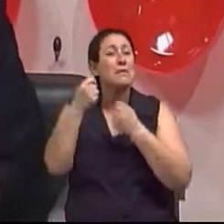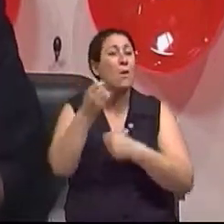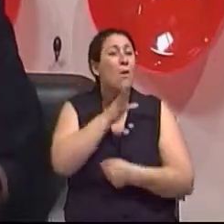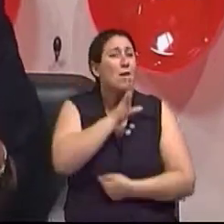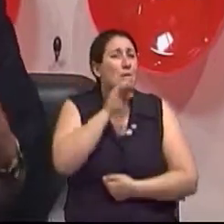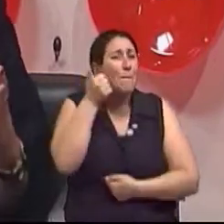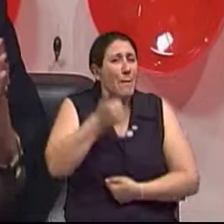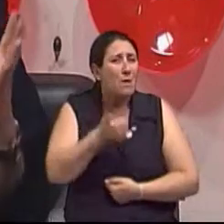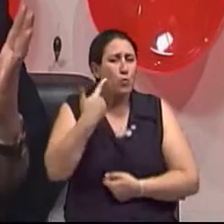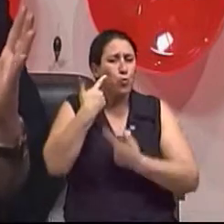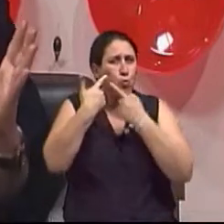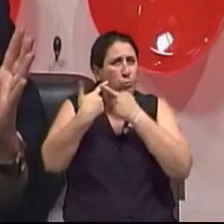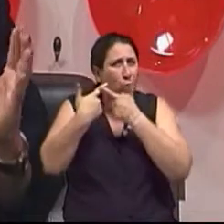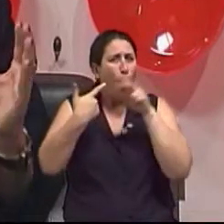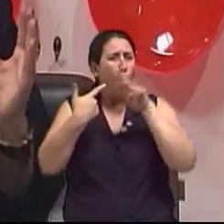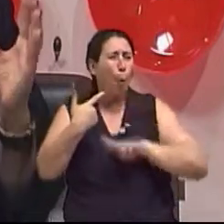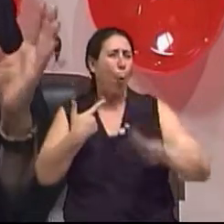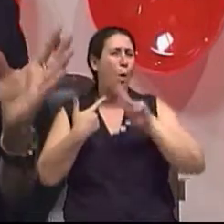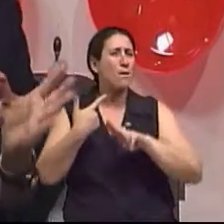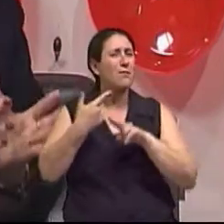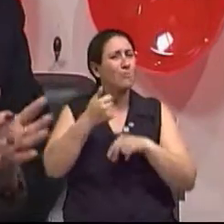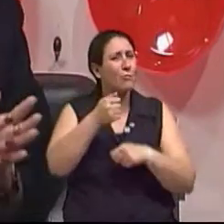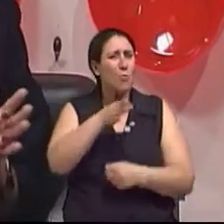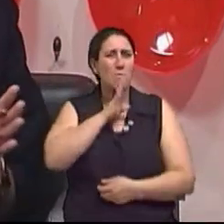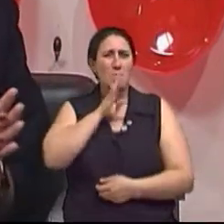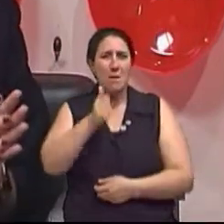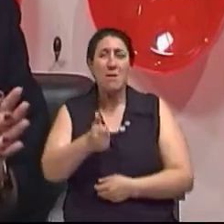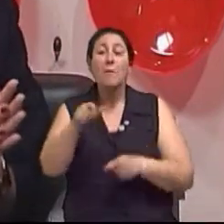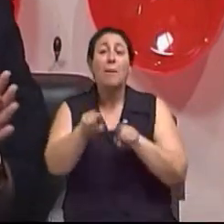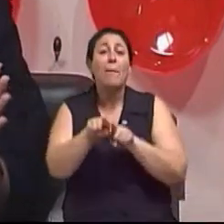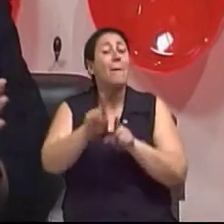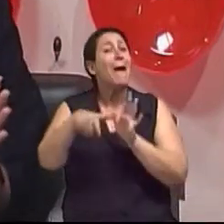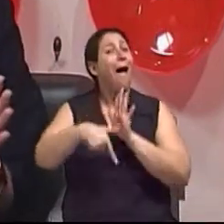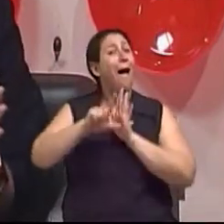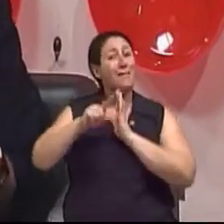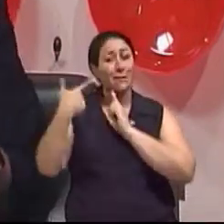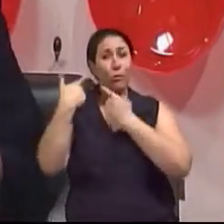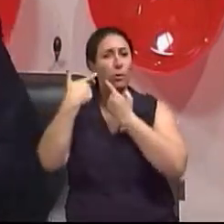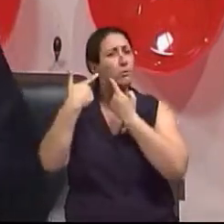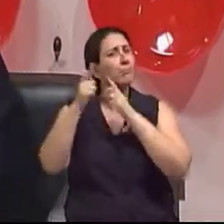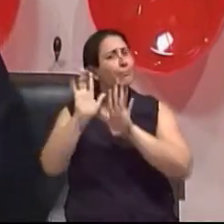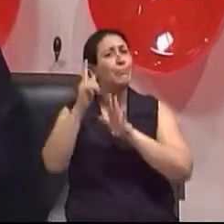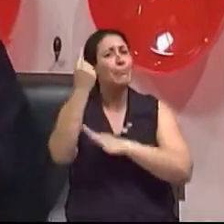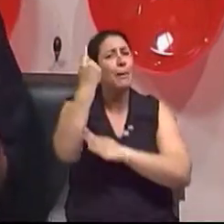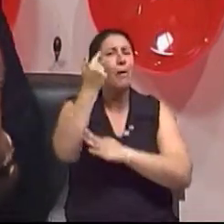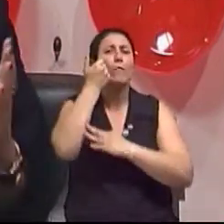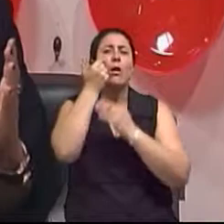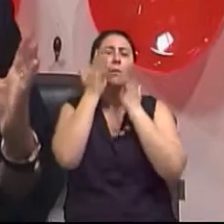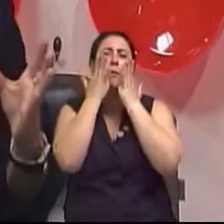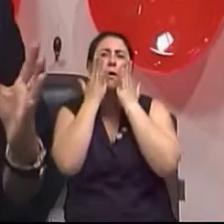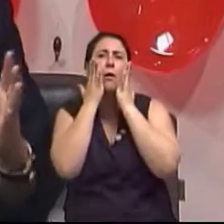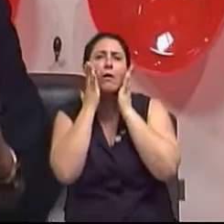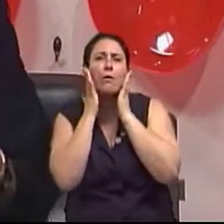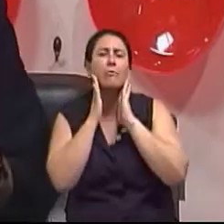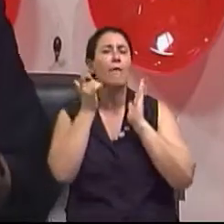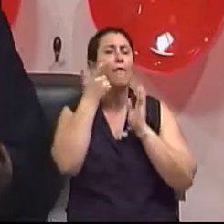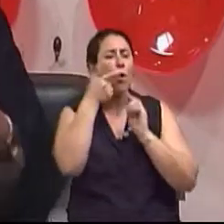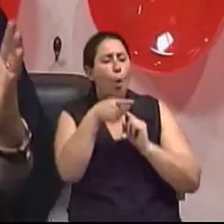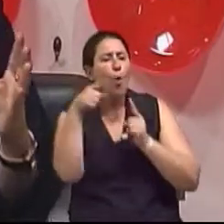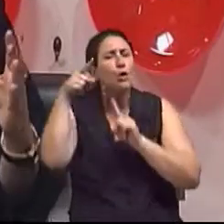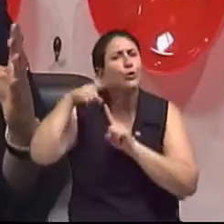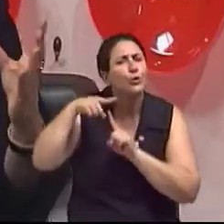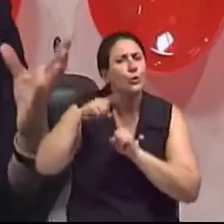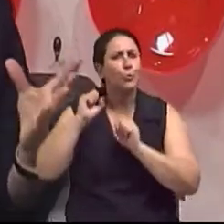aparelho, conhecer bem, antes de tudo, a pele do paciente, não é? A gente não pode querer usar parâmetros iguais